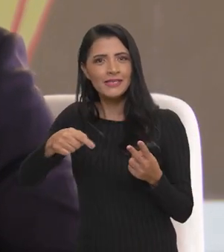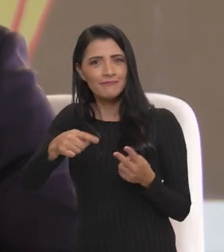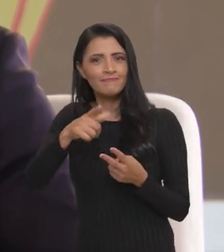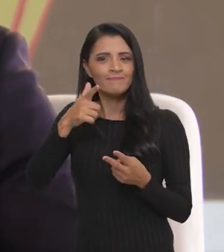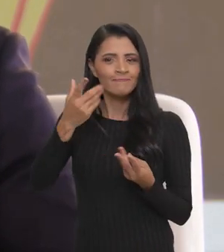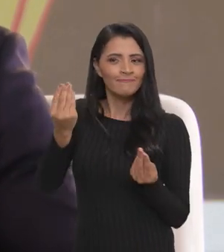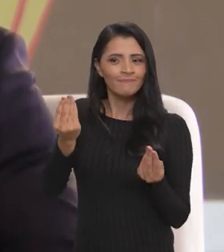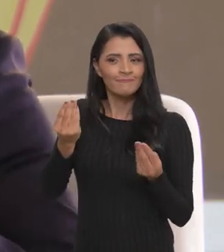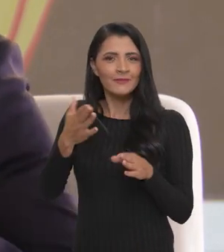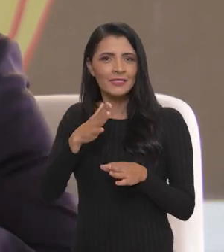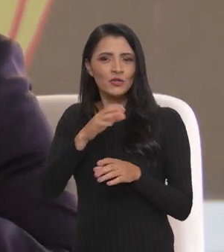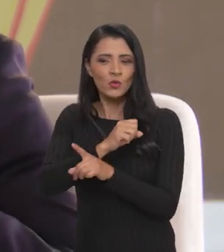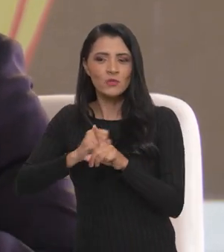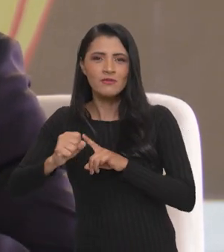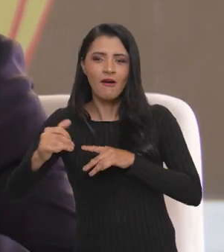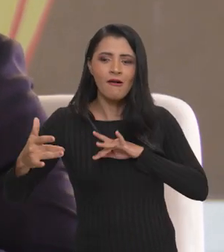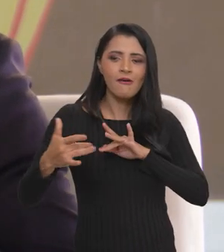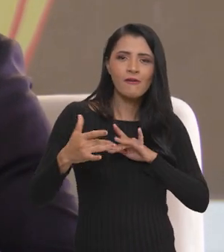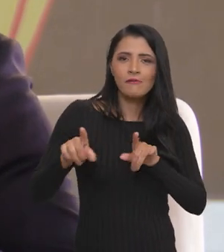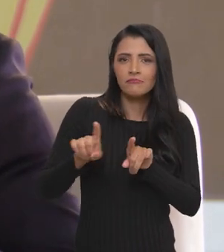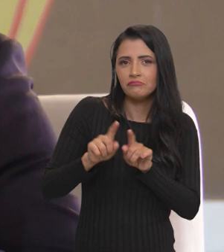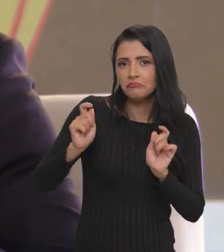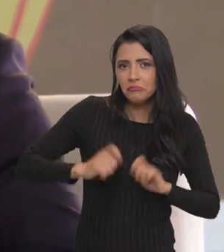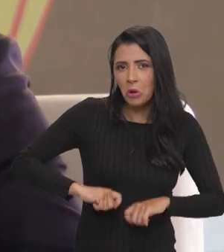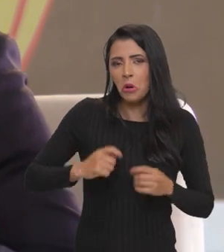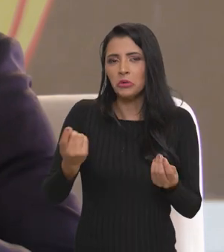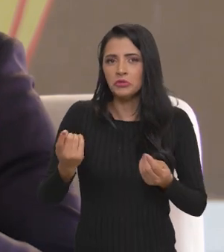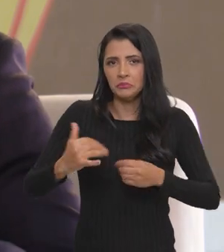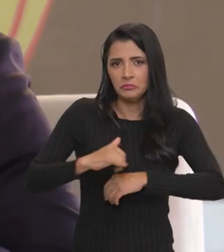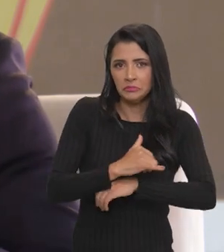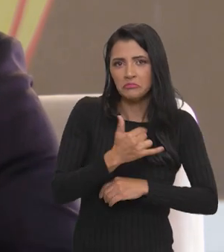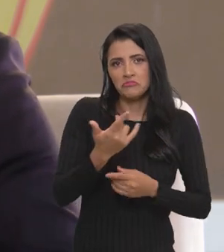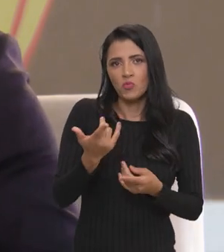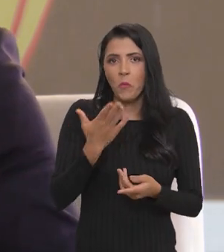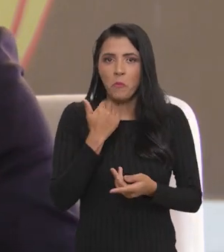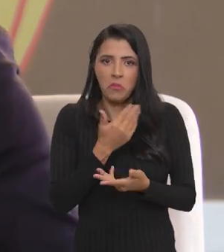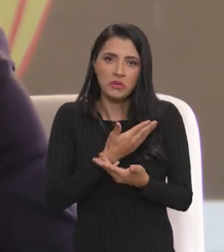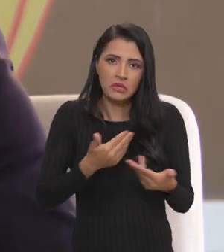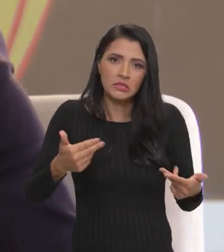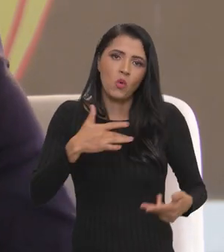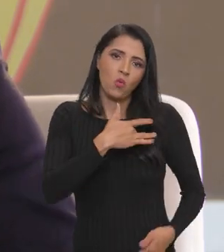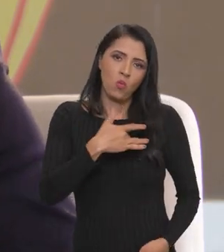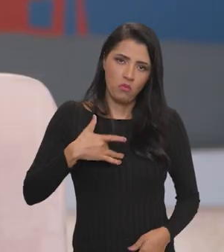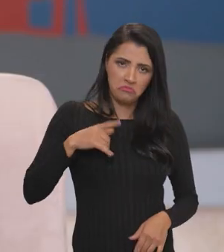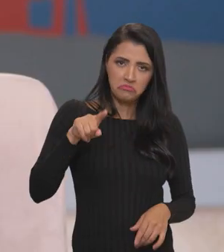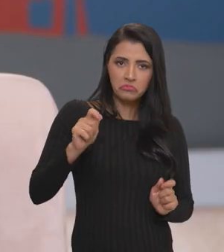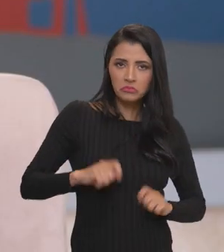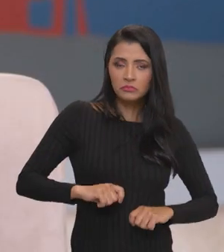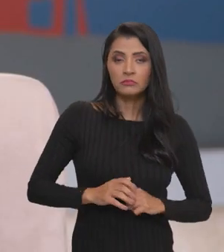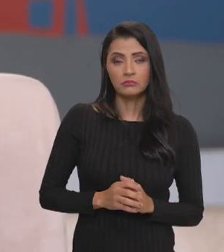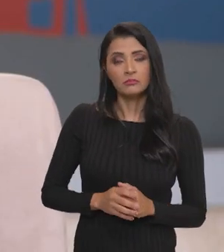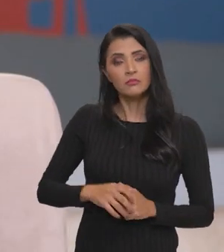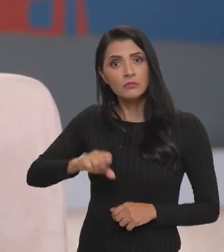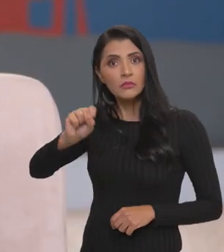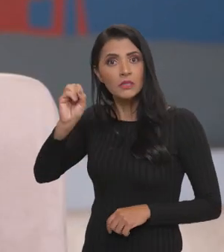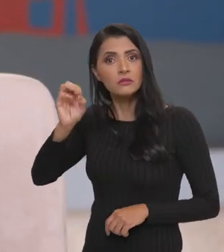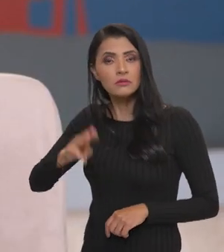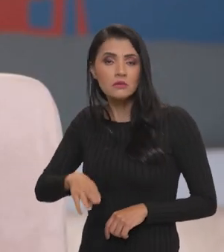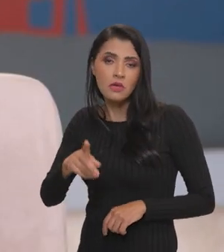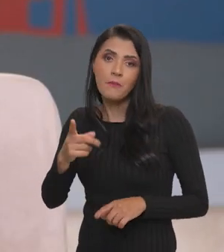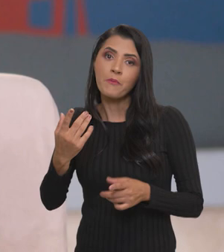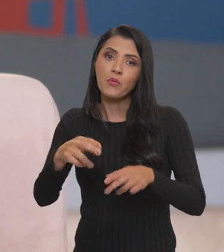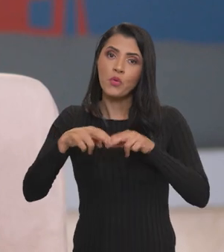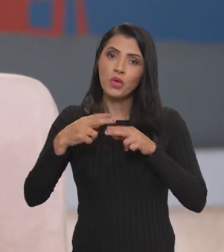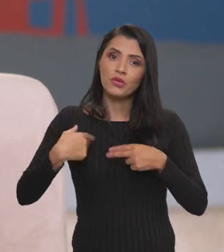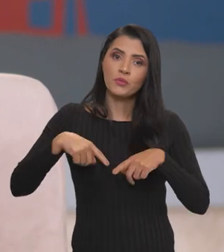essa questão social, que pode ser combatida por uma alimentação saudável? Sem dúvida. É por isso que a gente está